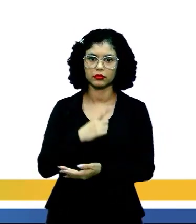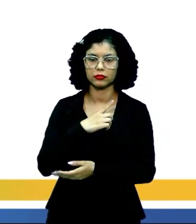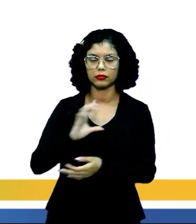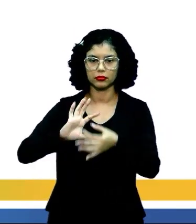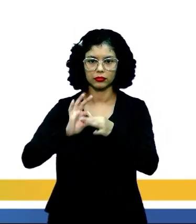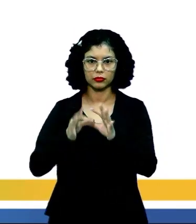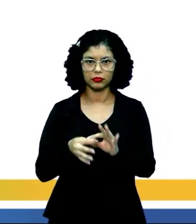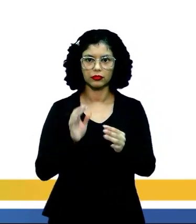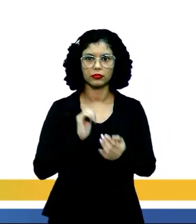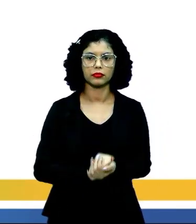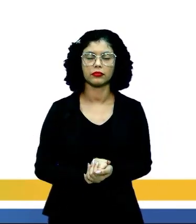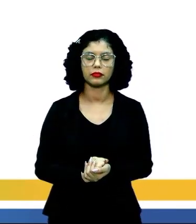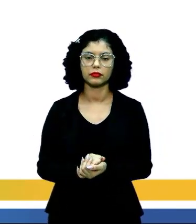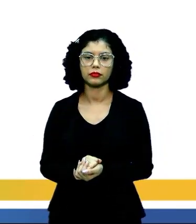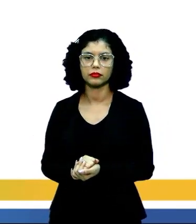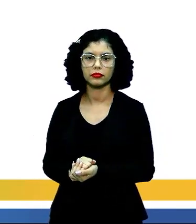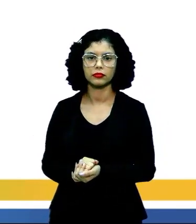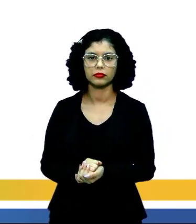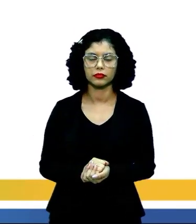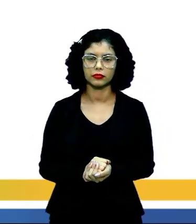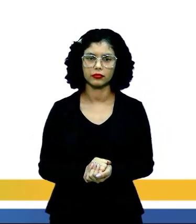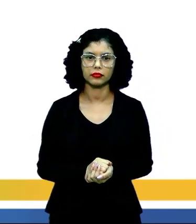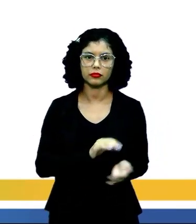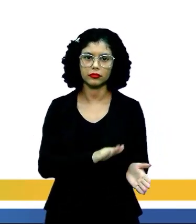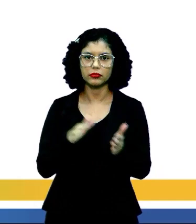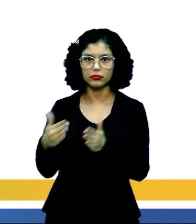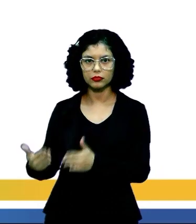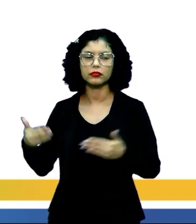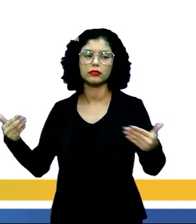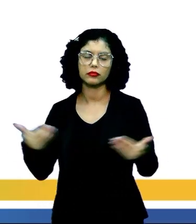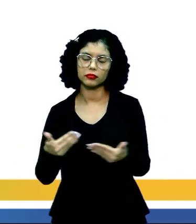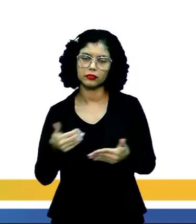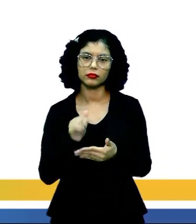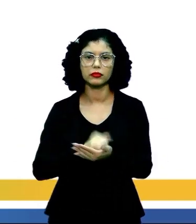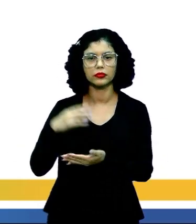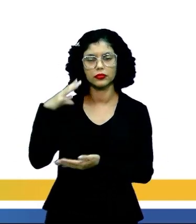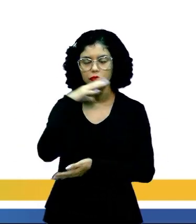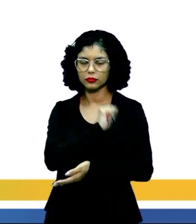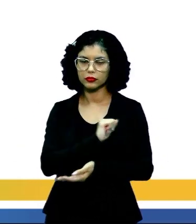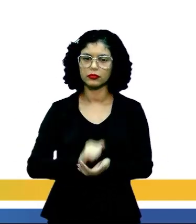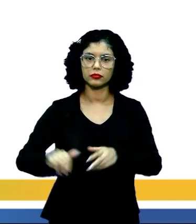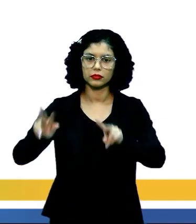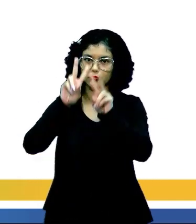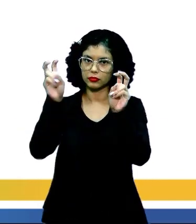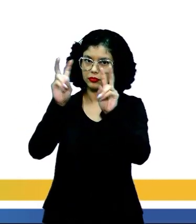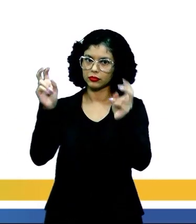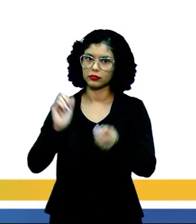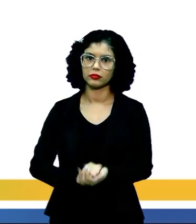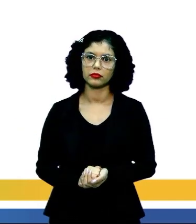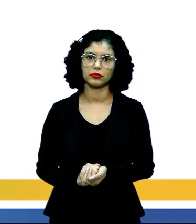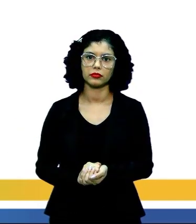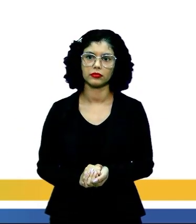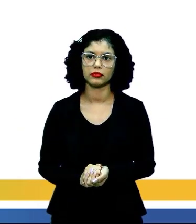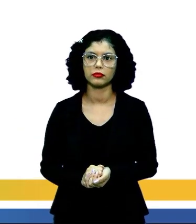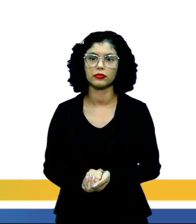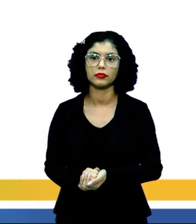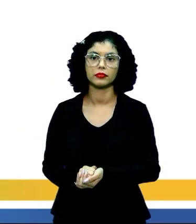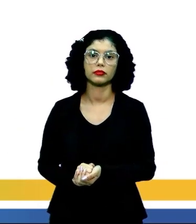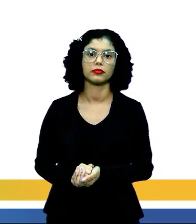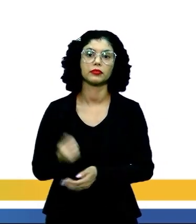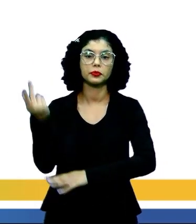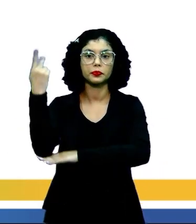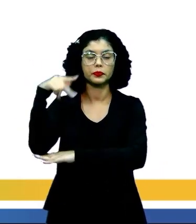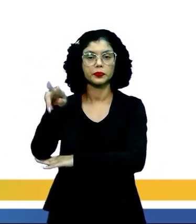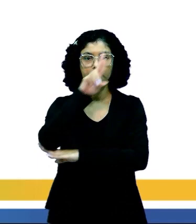contextualização a partir, quando nós vamos falar agora, rapidamente, sobre a período